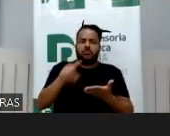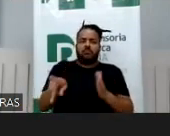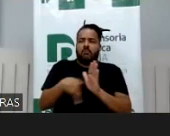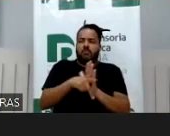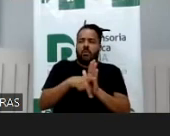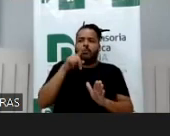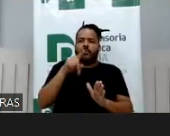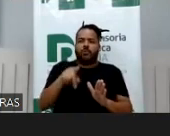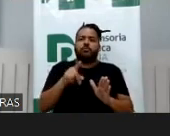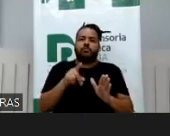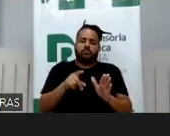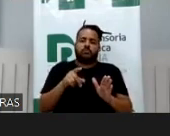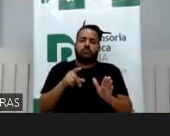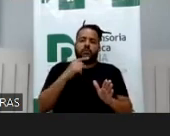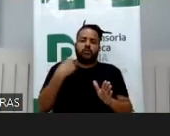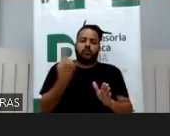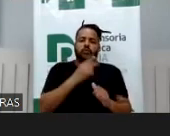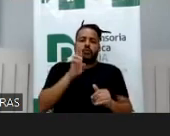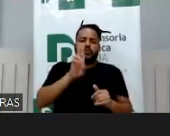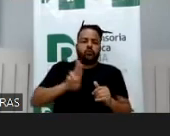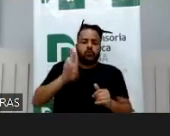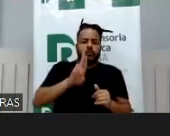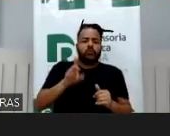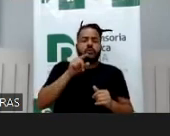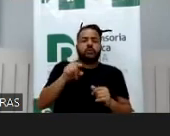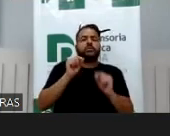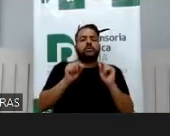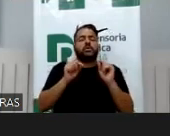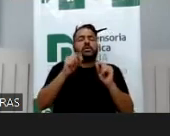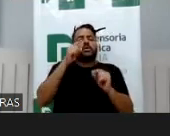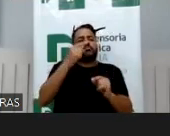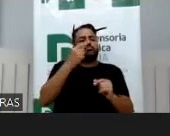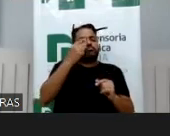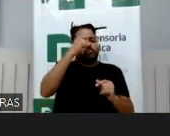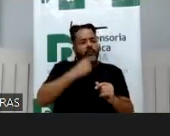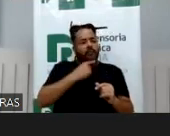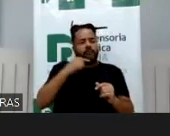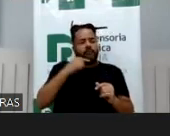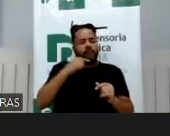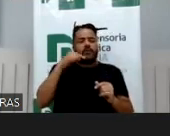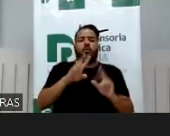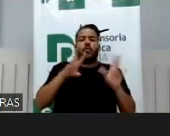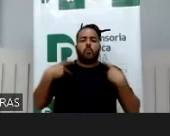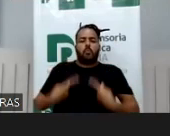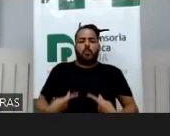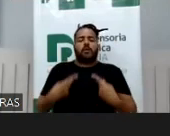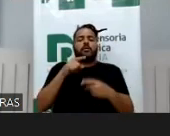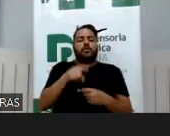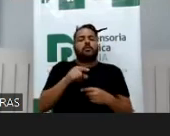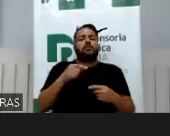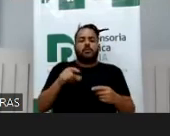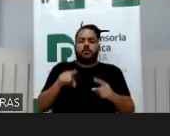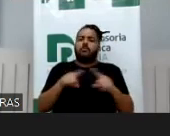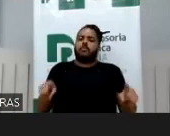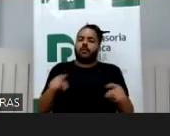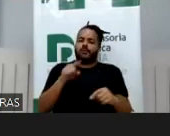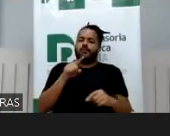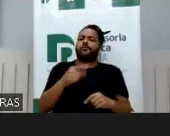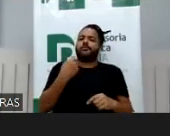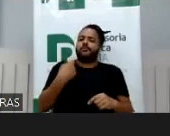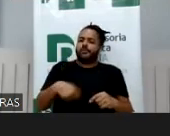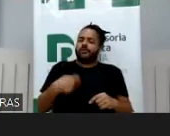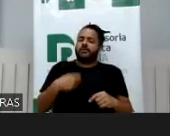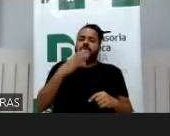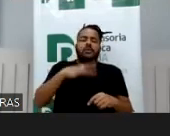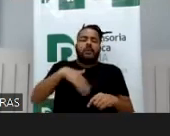Tepedino fala muito, a gente usa como fiel da balança a dignidade da pessoa humana. Mas aqui, o fiel tem que ser mais específico. Quem é a